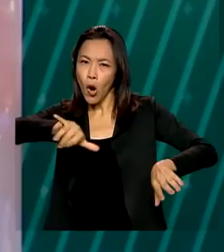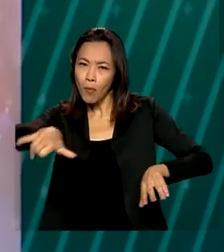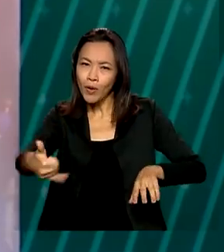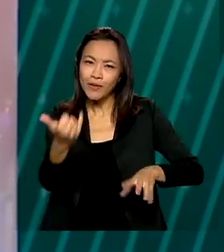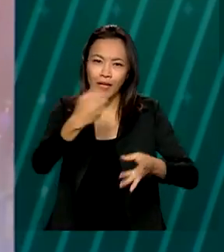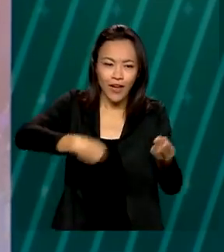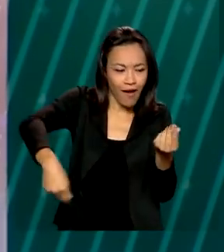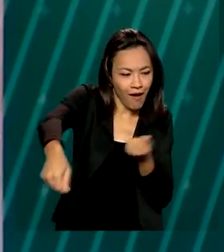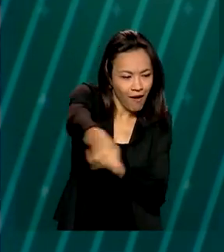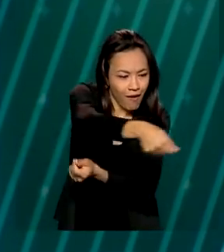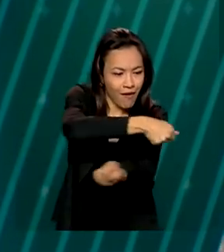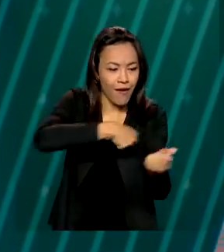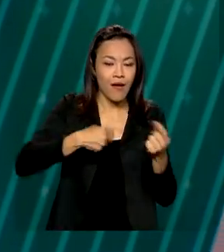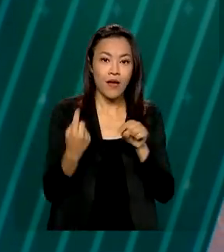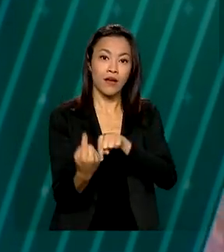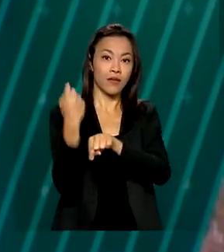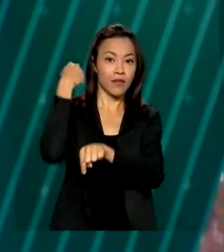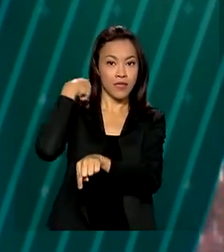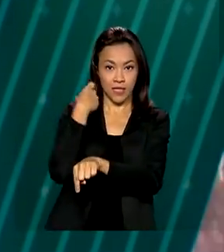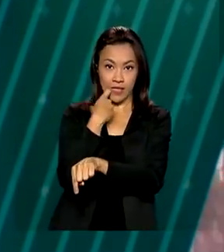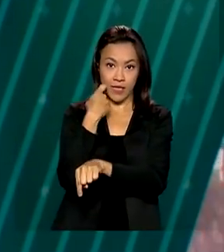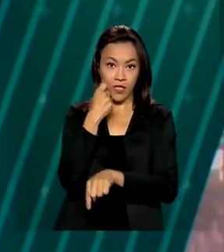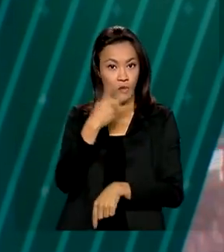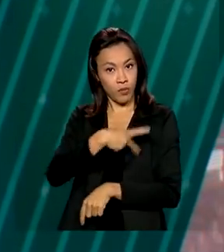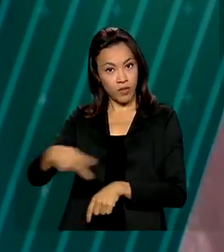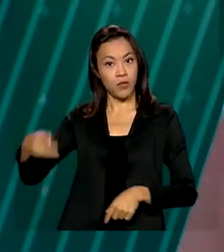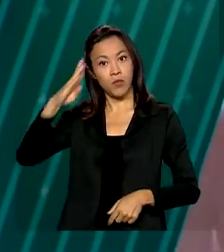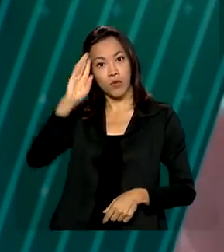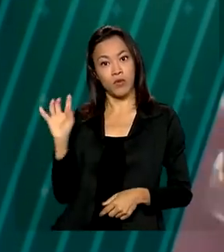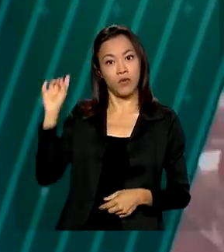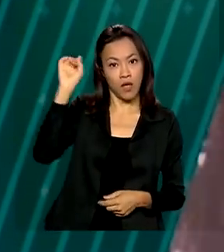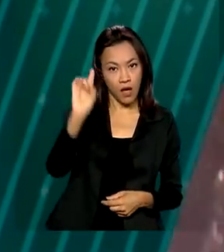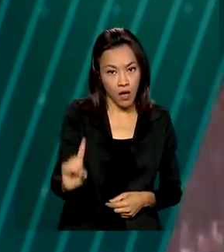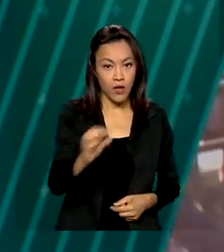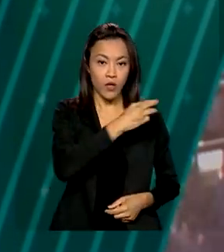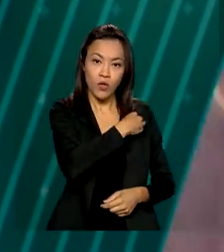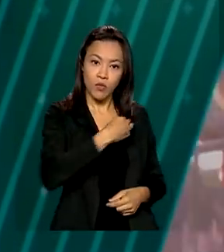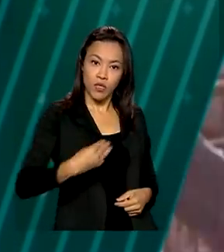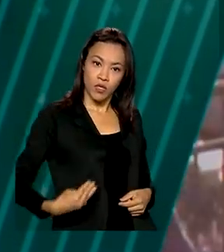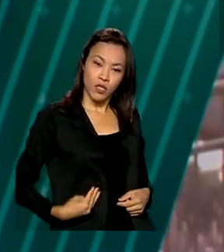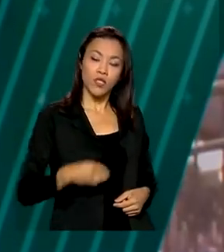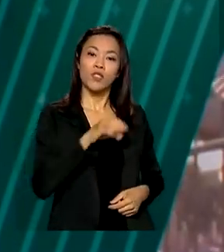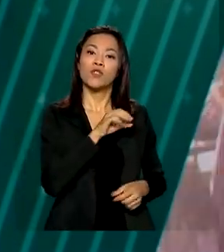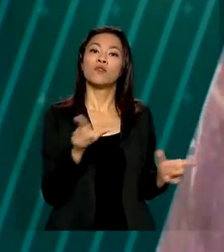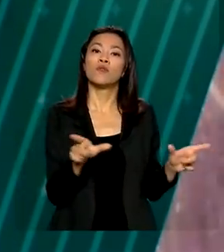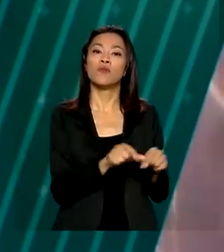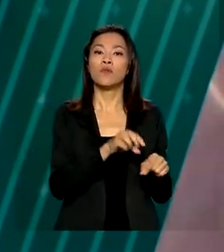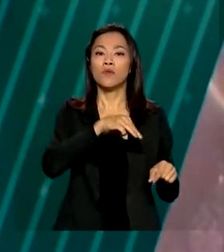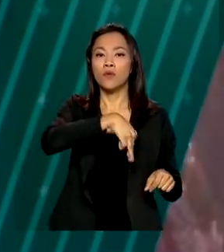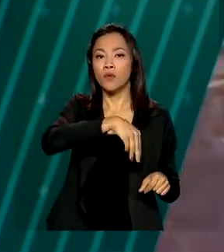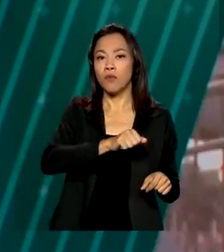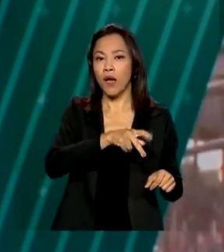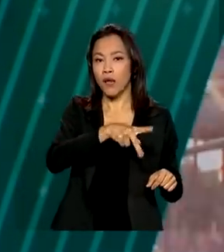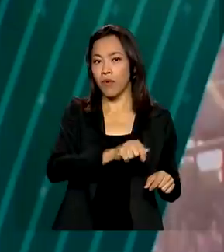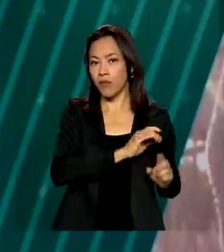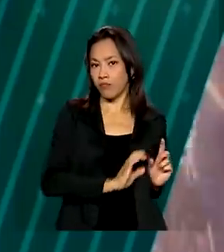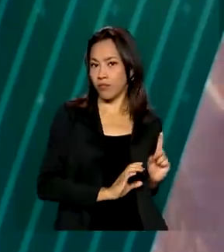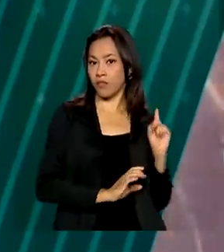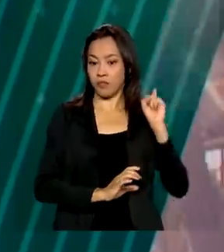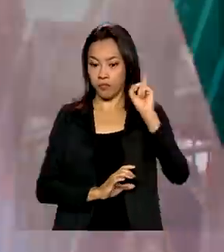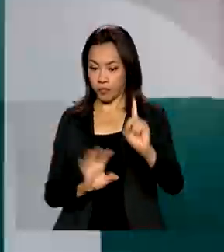Na última sexta, o presidente Jair Bolsonaro e o ministro da Agricultura, Pecuária e Abastecimento, Marcos Montes,